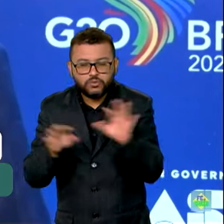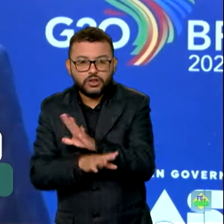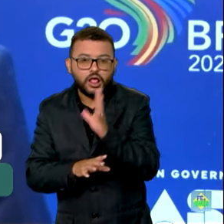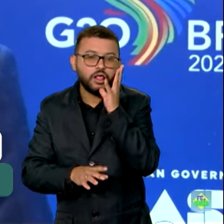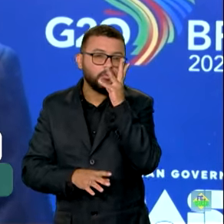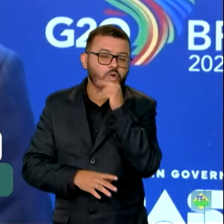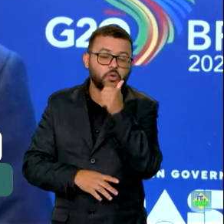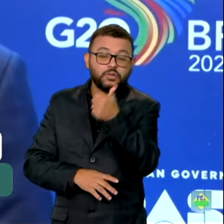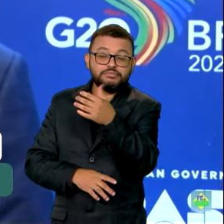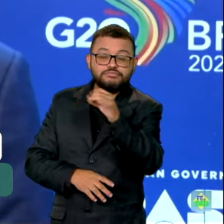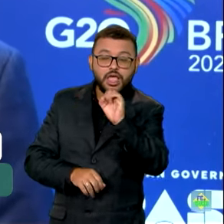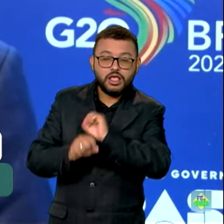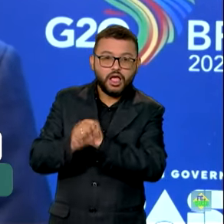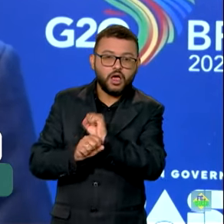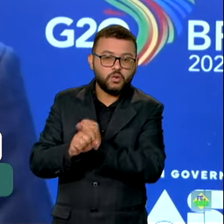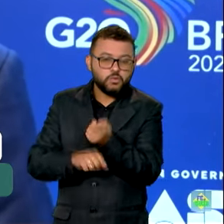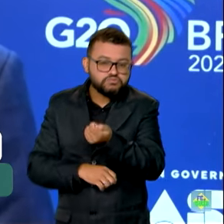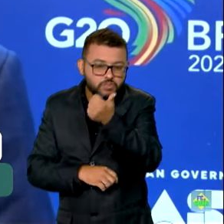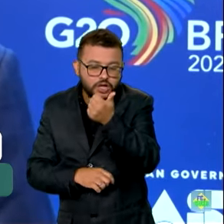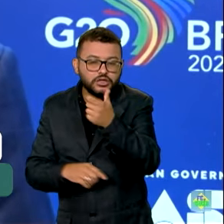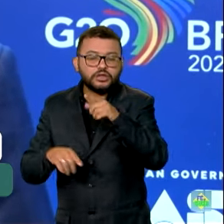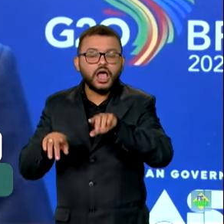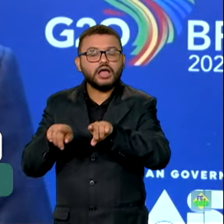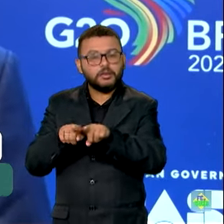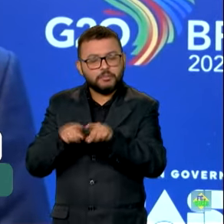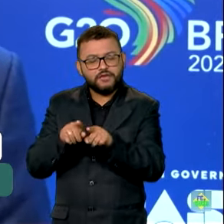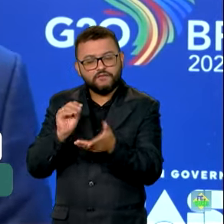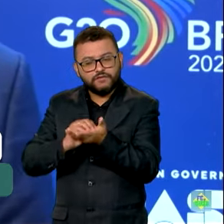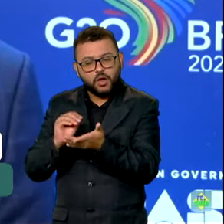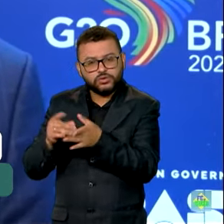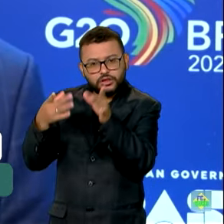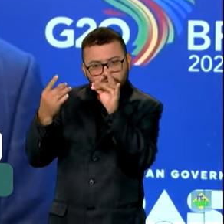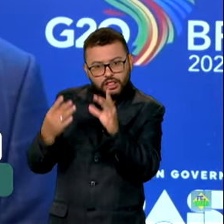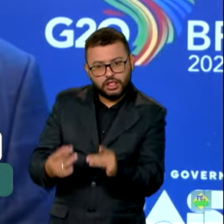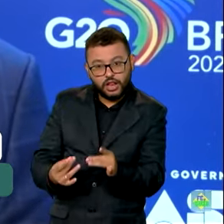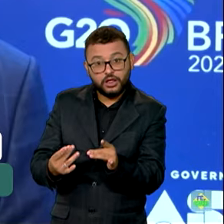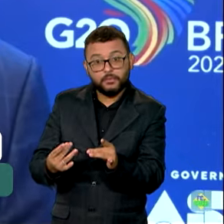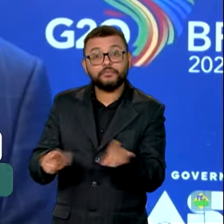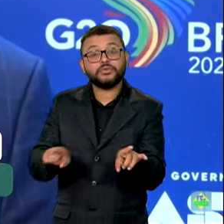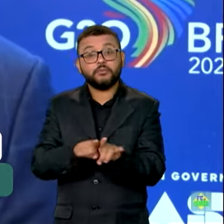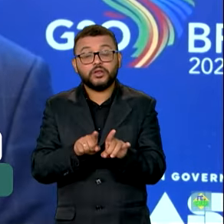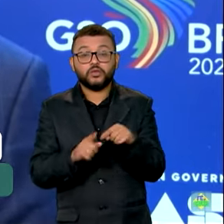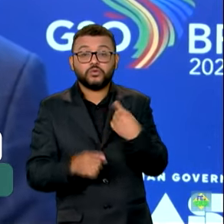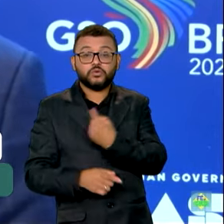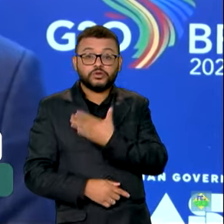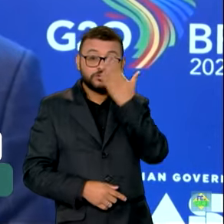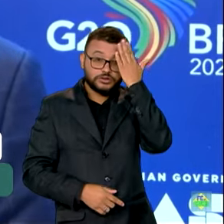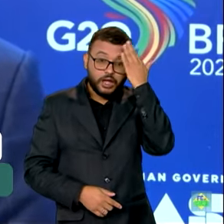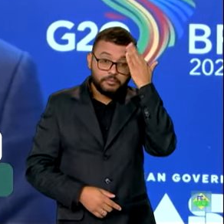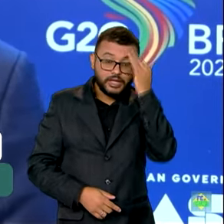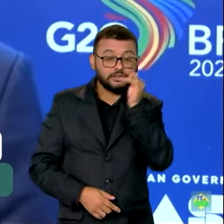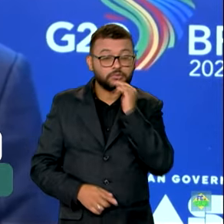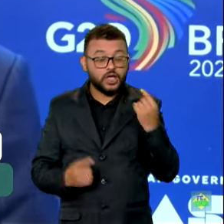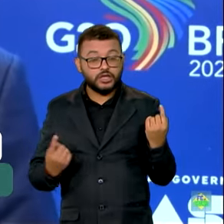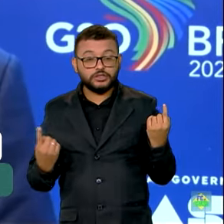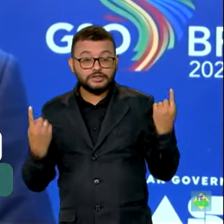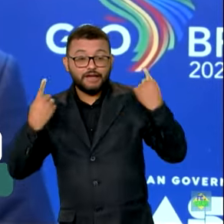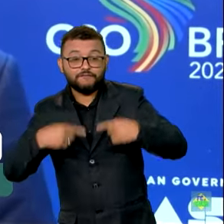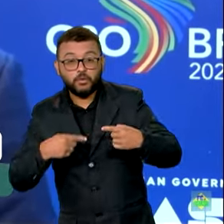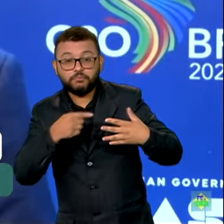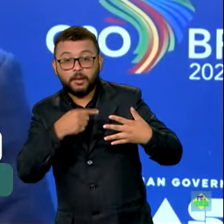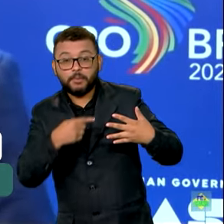de negociação e ainda faltam alguns detalhes para fechar. Mas nós entendemos que os desafios que estão